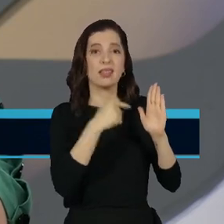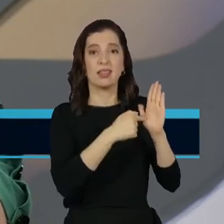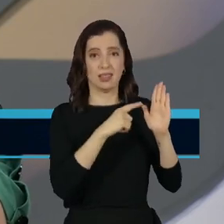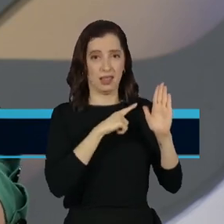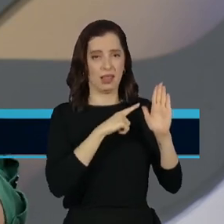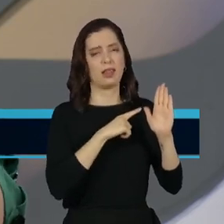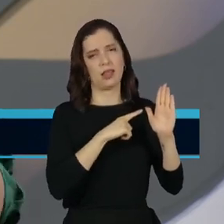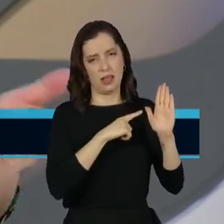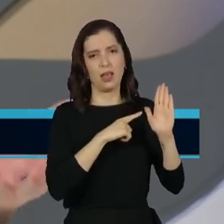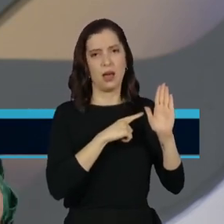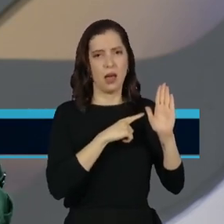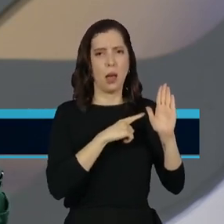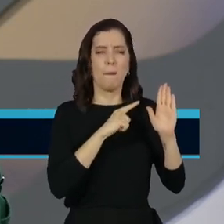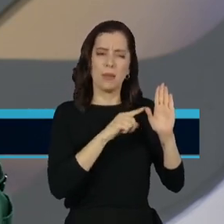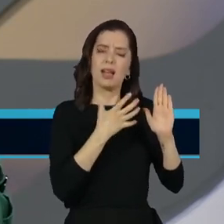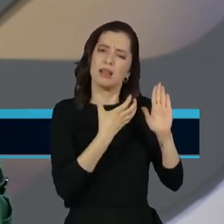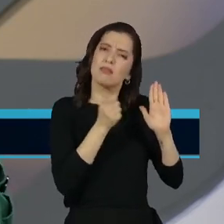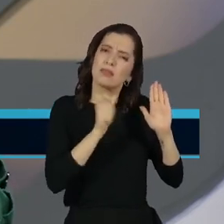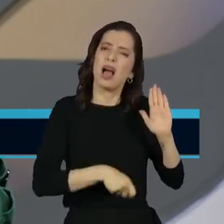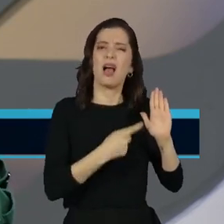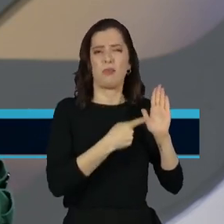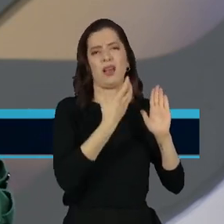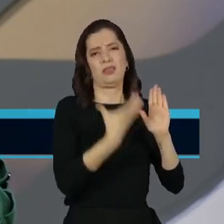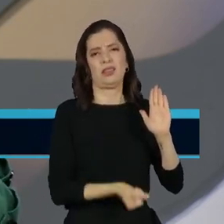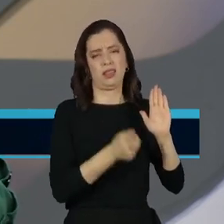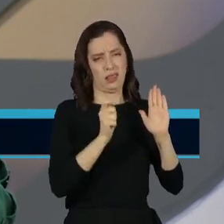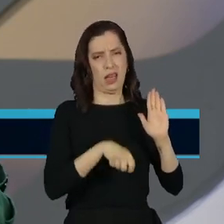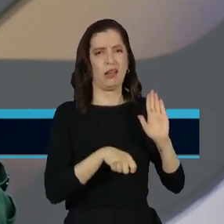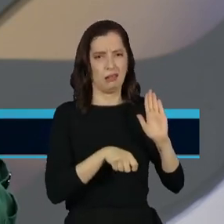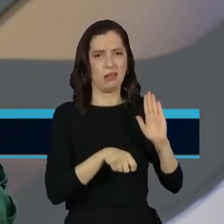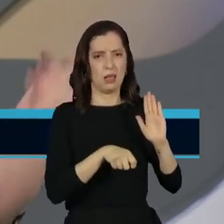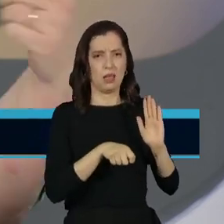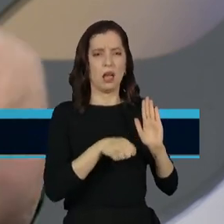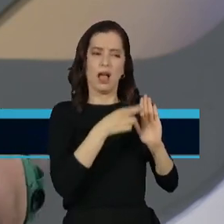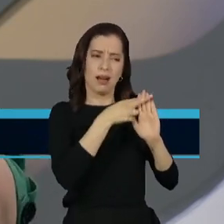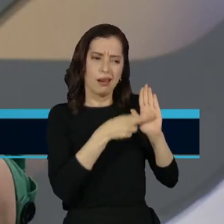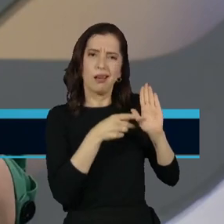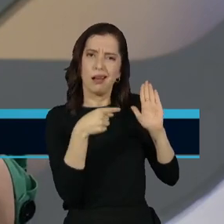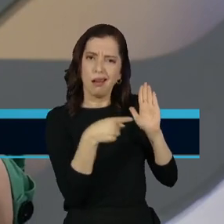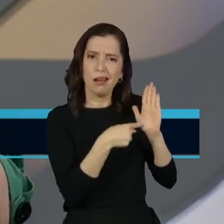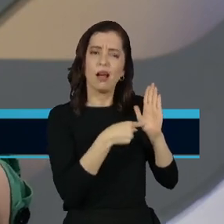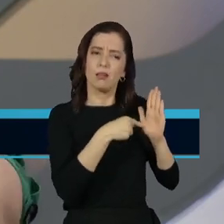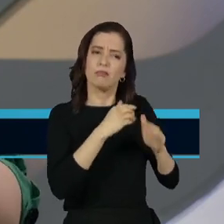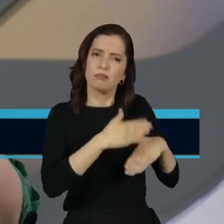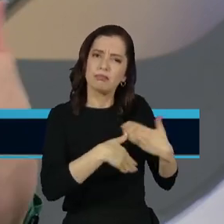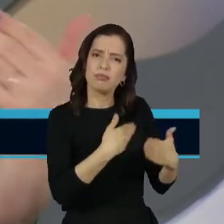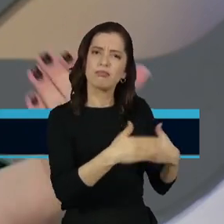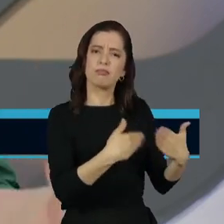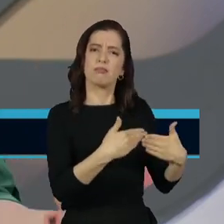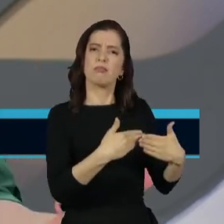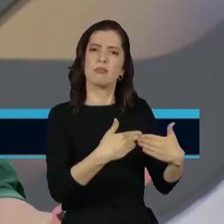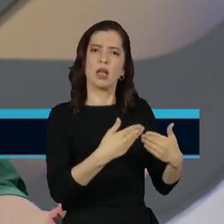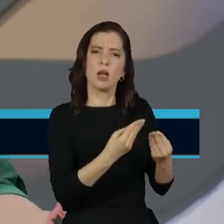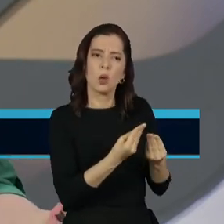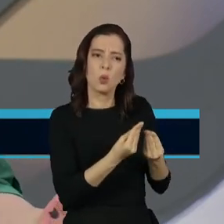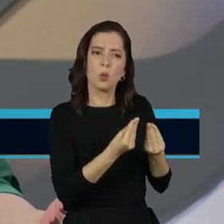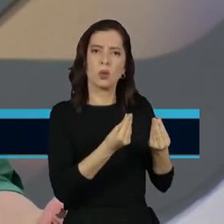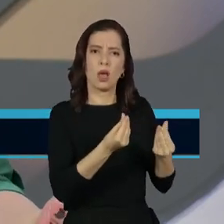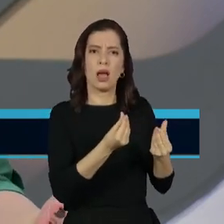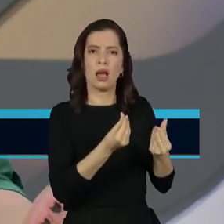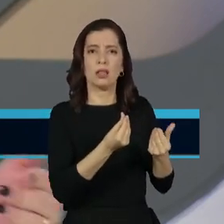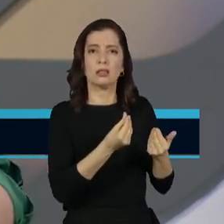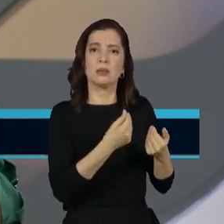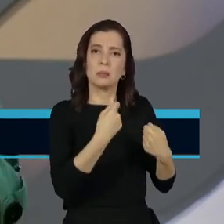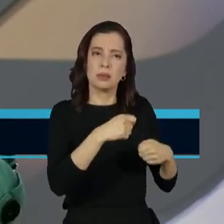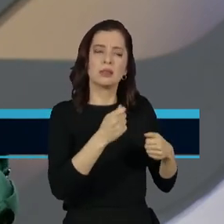ponto. A partir dali, essa reforma pode se tornar totalmente ineficaz. A gente vai ter que, talvez, daqui a um tempo, voltar a essa mesma